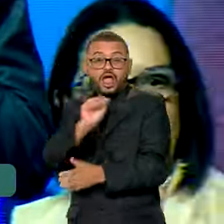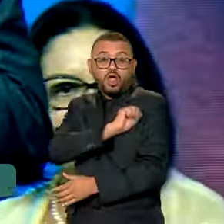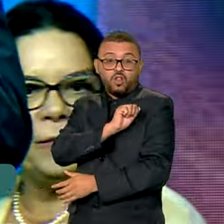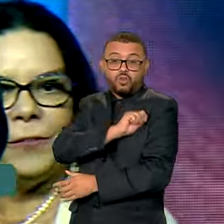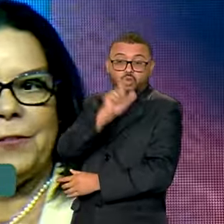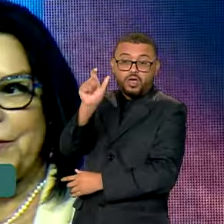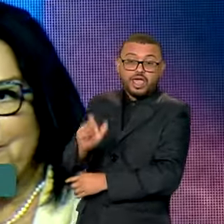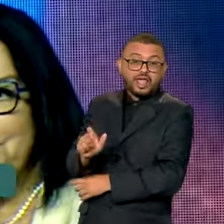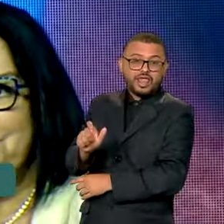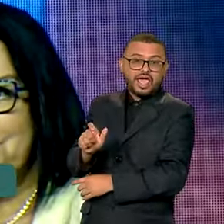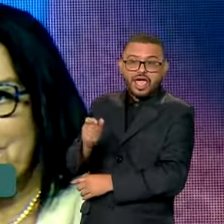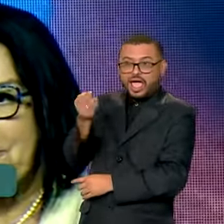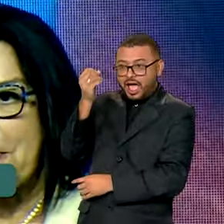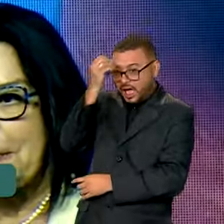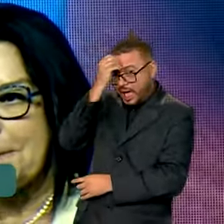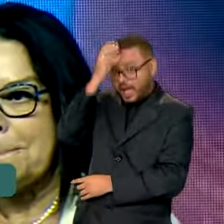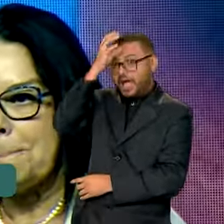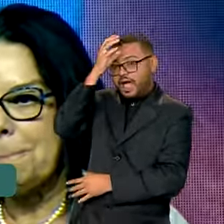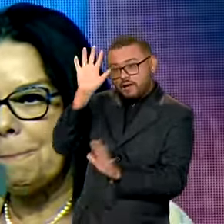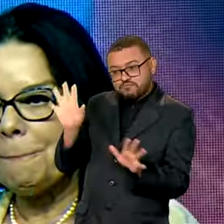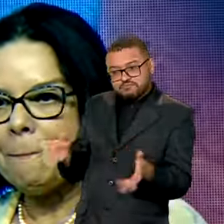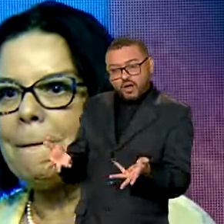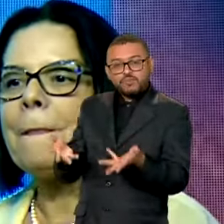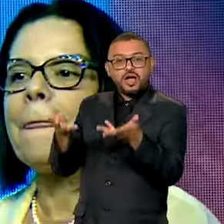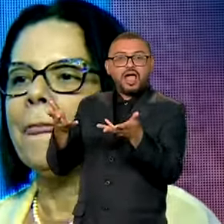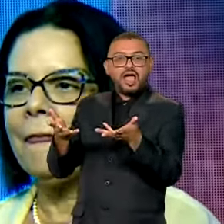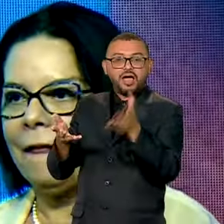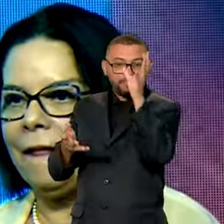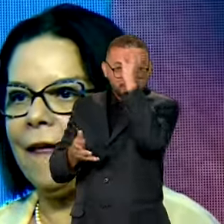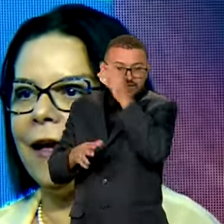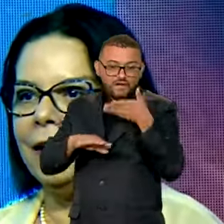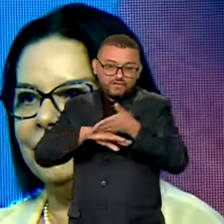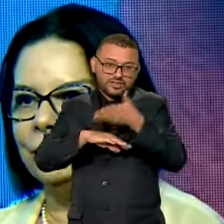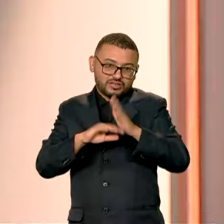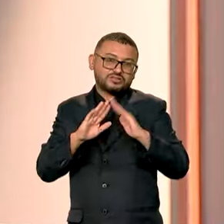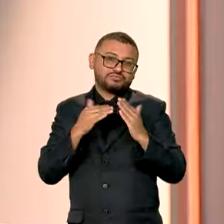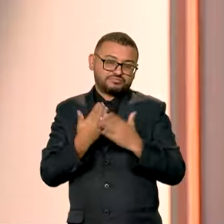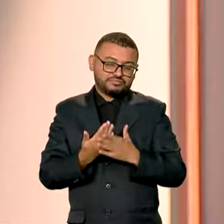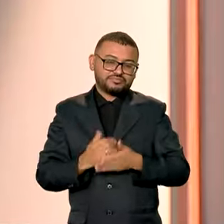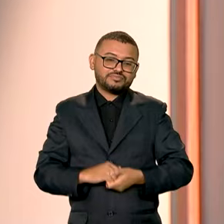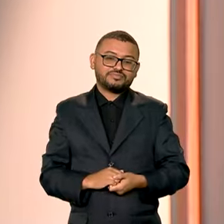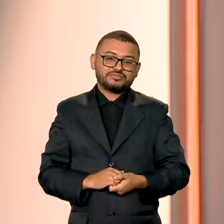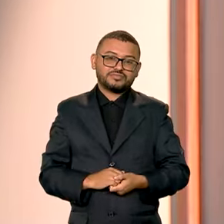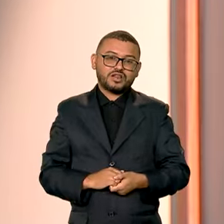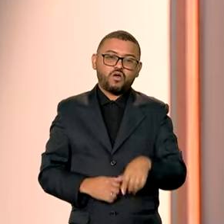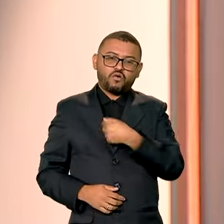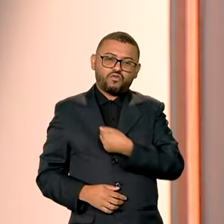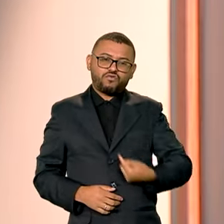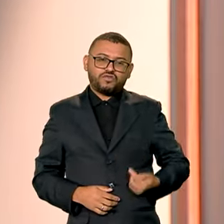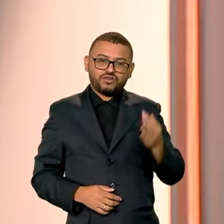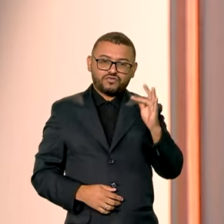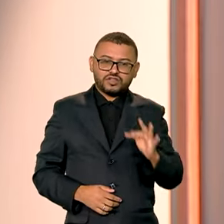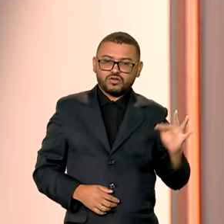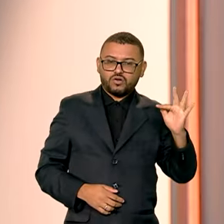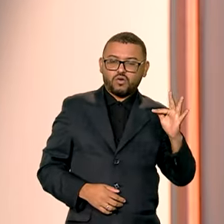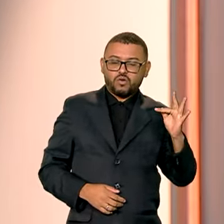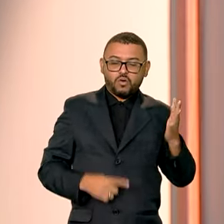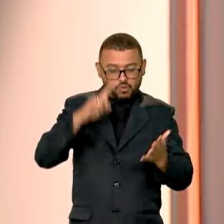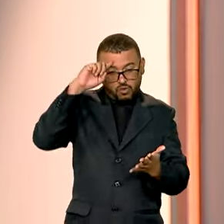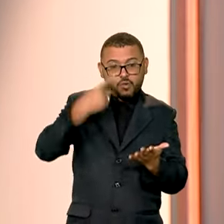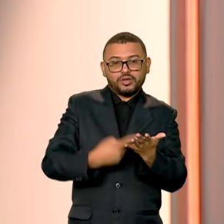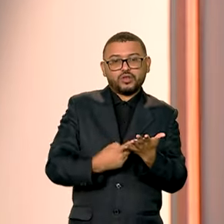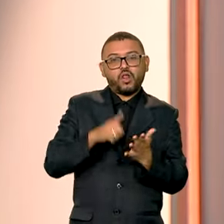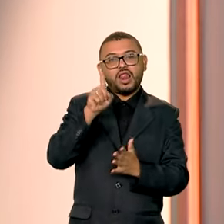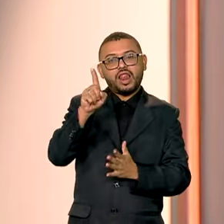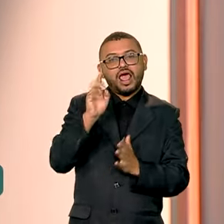aluno seja motivado a frequentar a escola. E o governo federal fechou um acordo com o